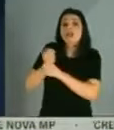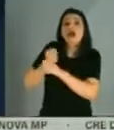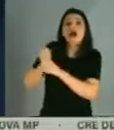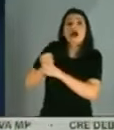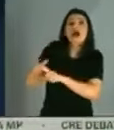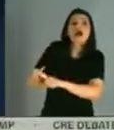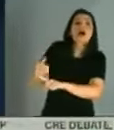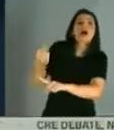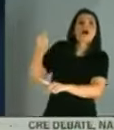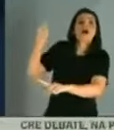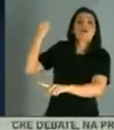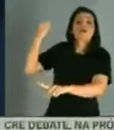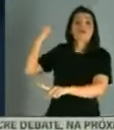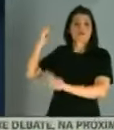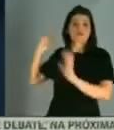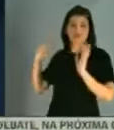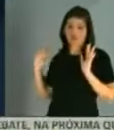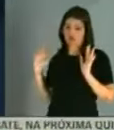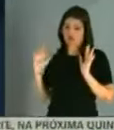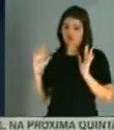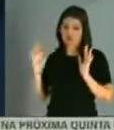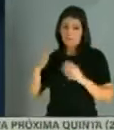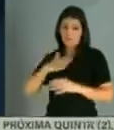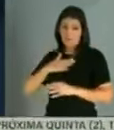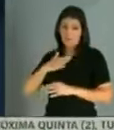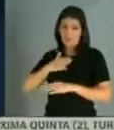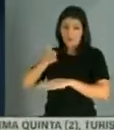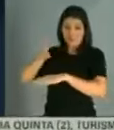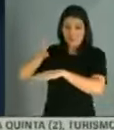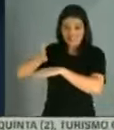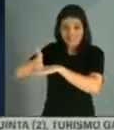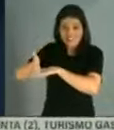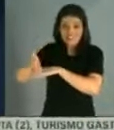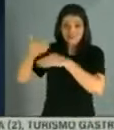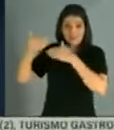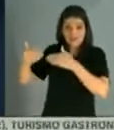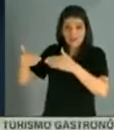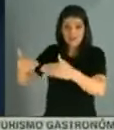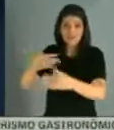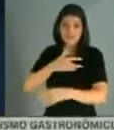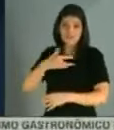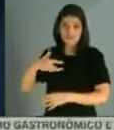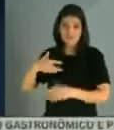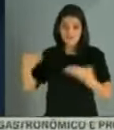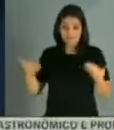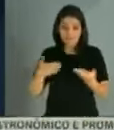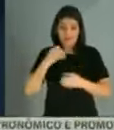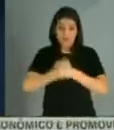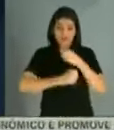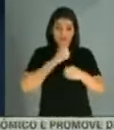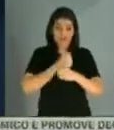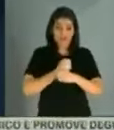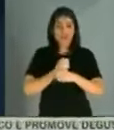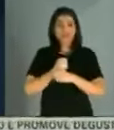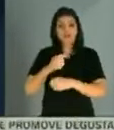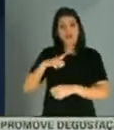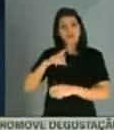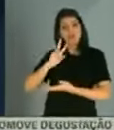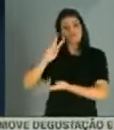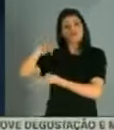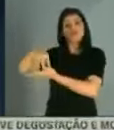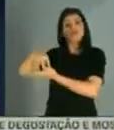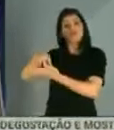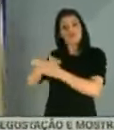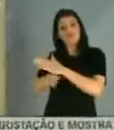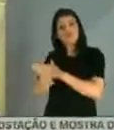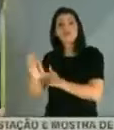atrás, isso aí, quando, o meu acesso lá. E esse ano, se não me lembro, eu fui uma vez lá para levar um